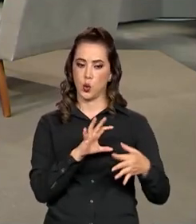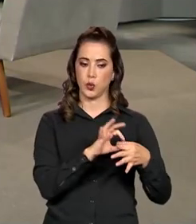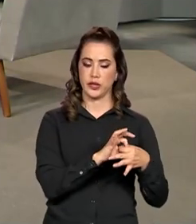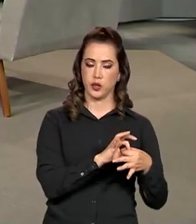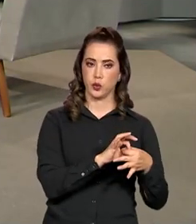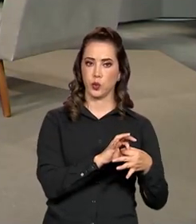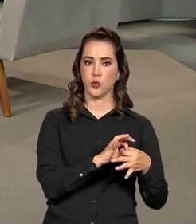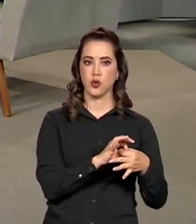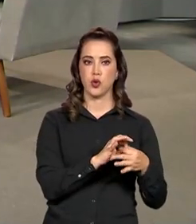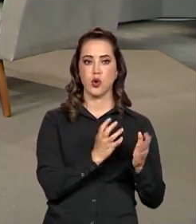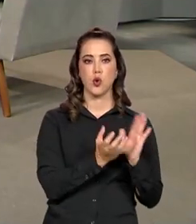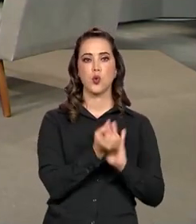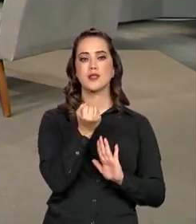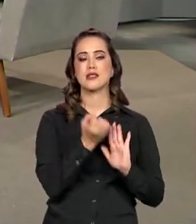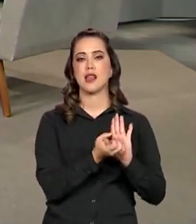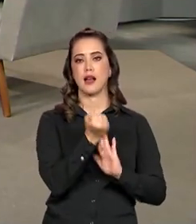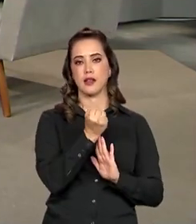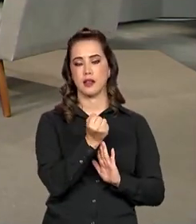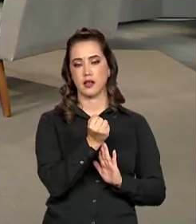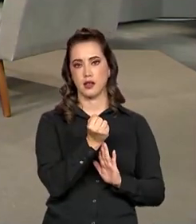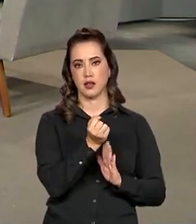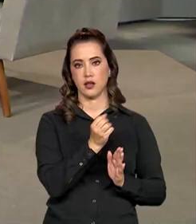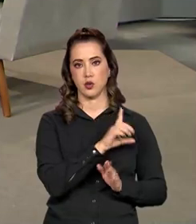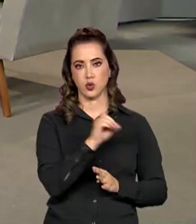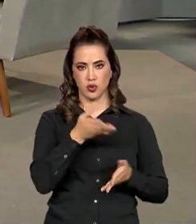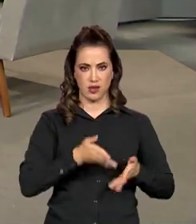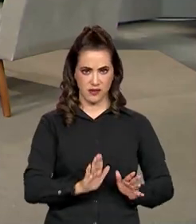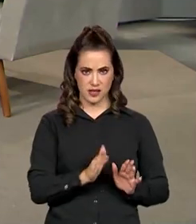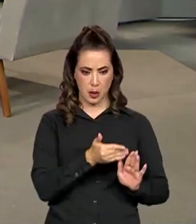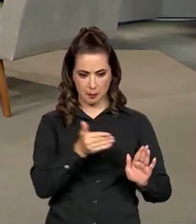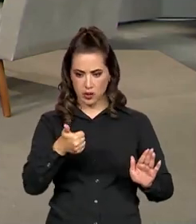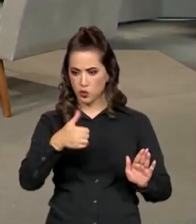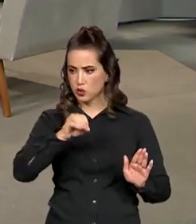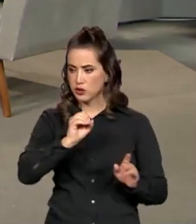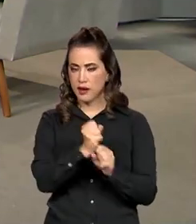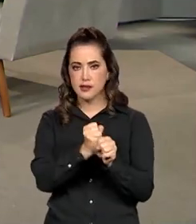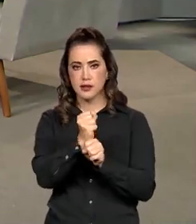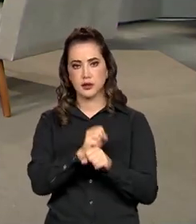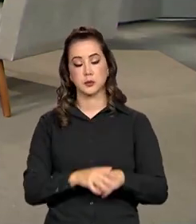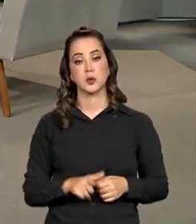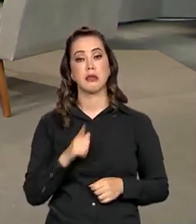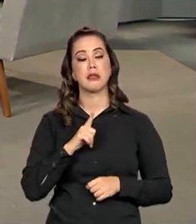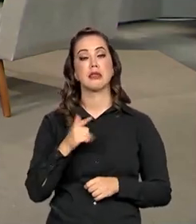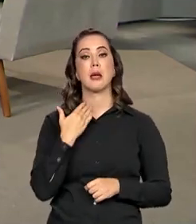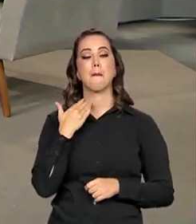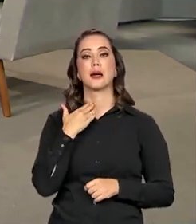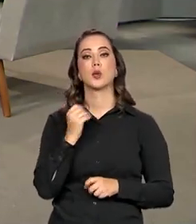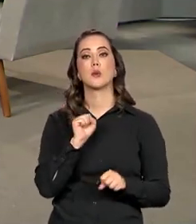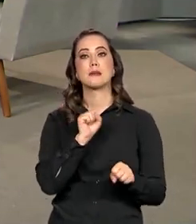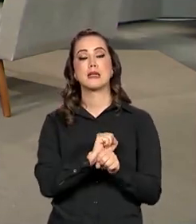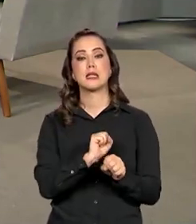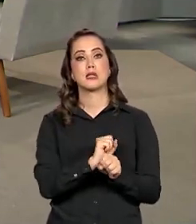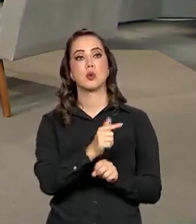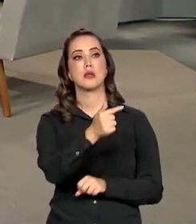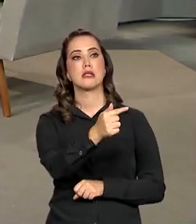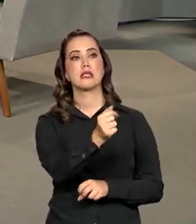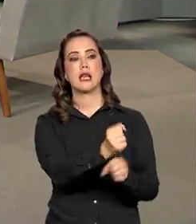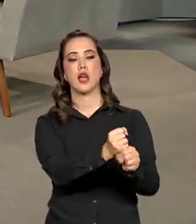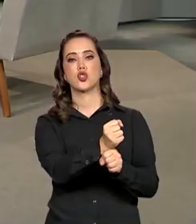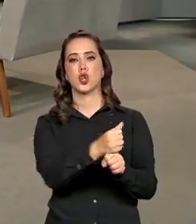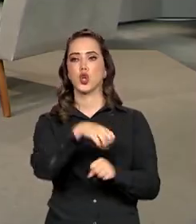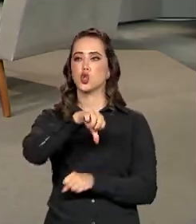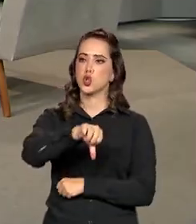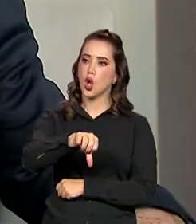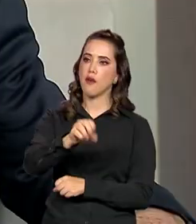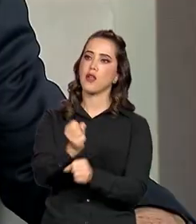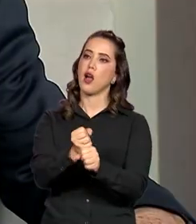10 anos? É o que está acontecendo. Tem banco com uma carteira de 7 anos, 8 anos, 9